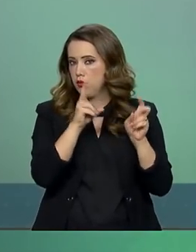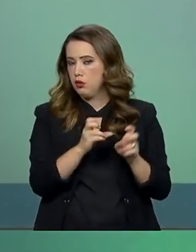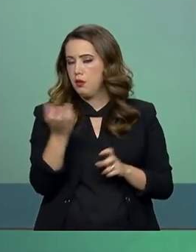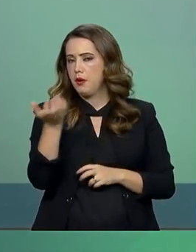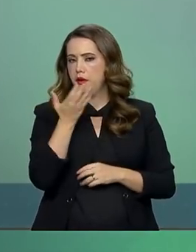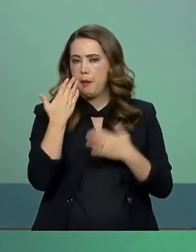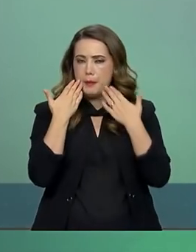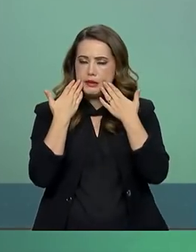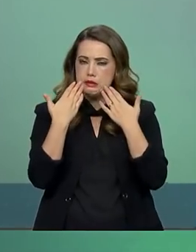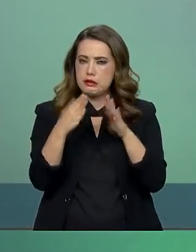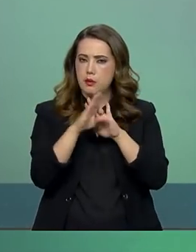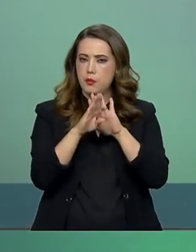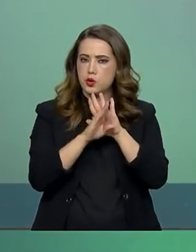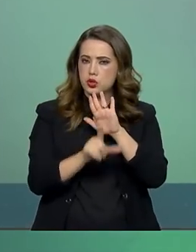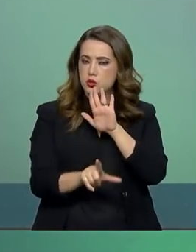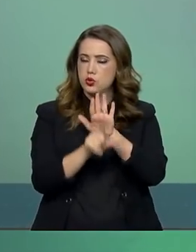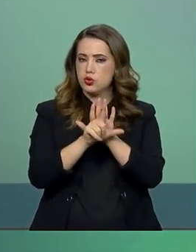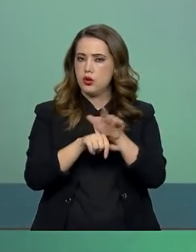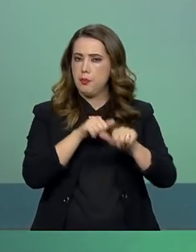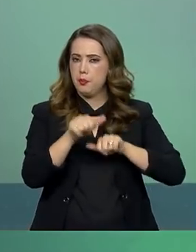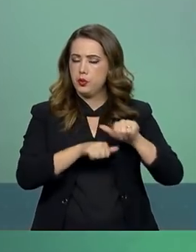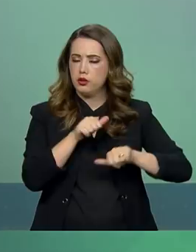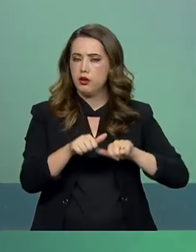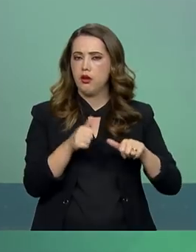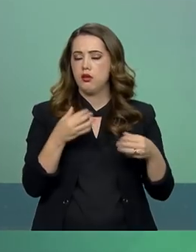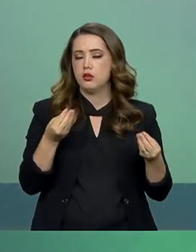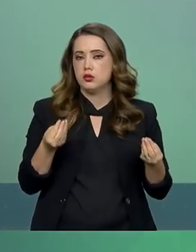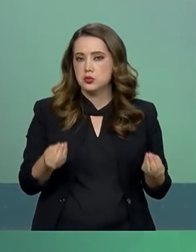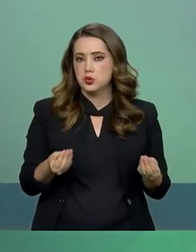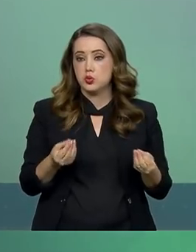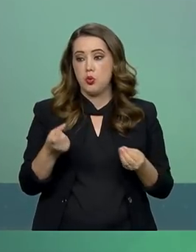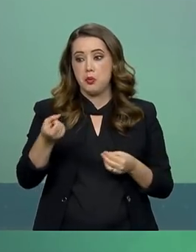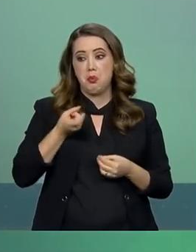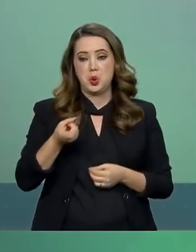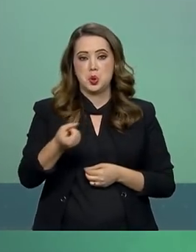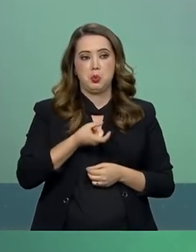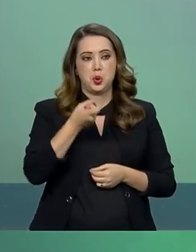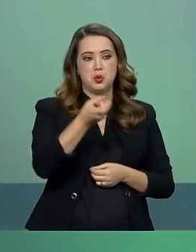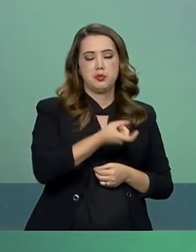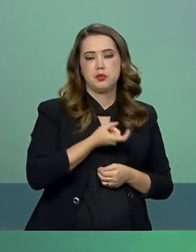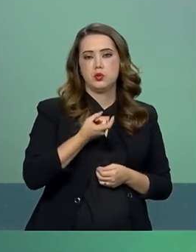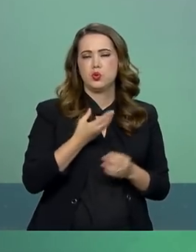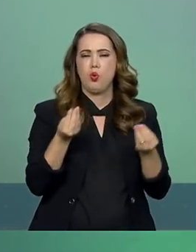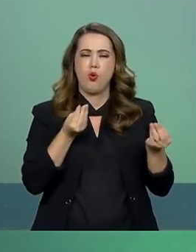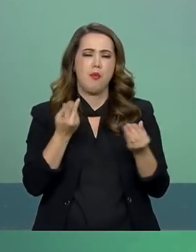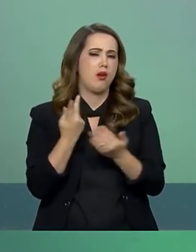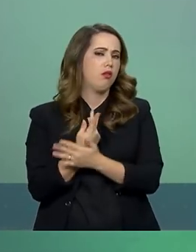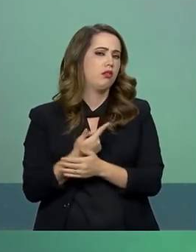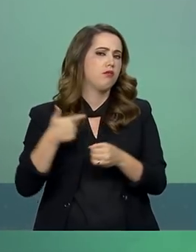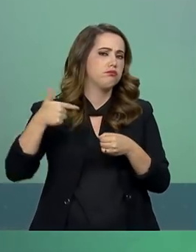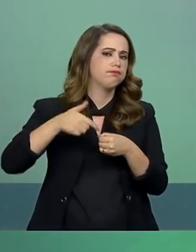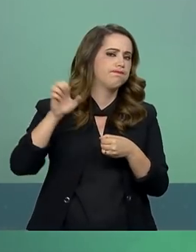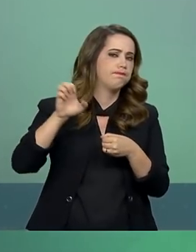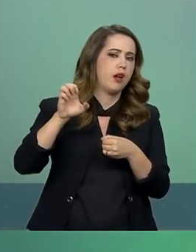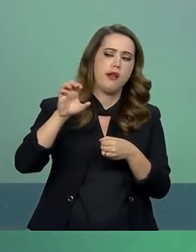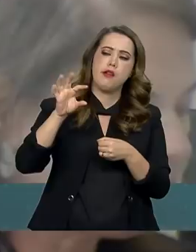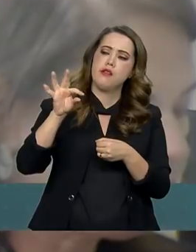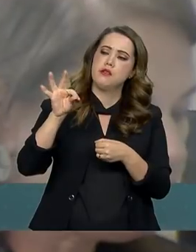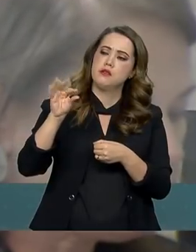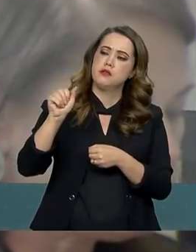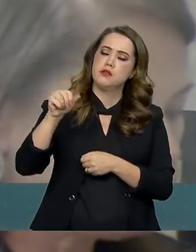pretende apresentar um projeto de lei mudando a questão tributária da cadeia. Como é que o Planalto vê essa situação?